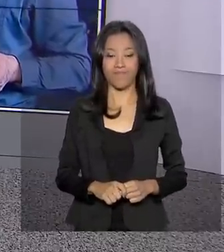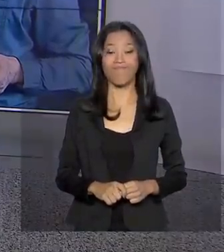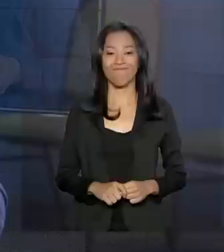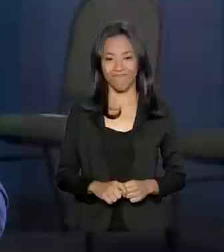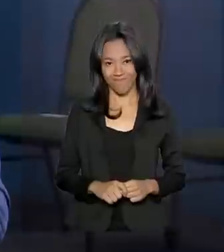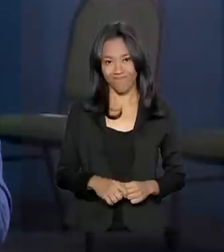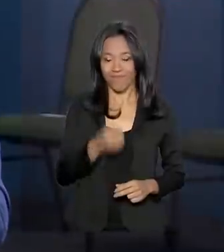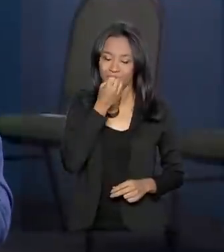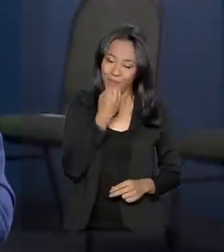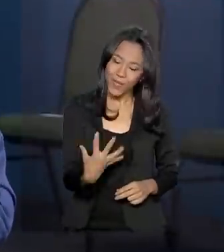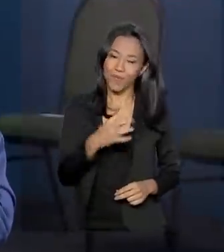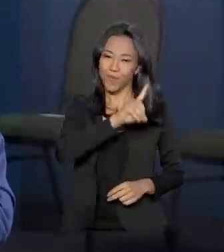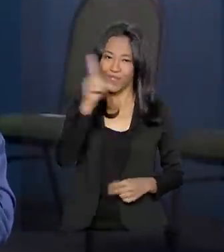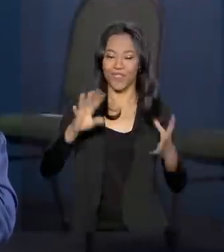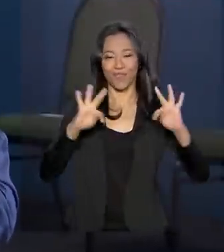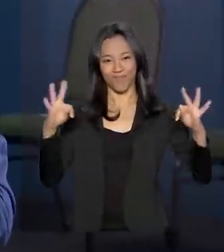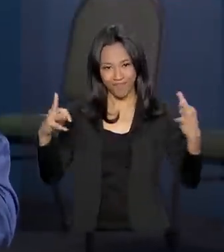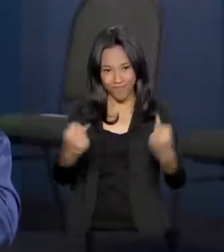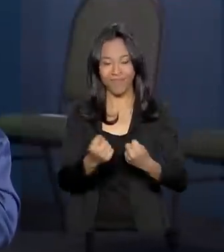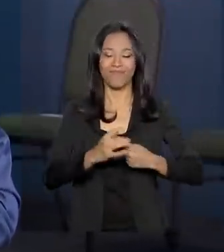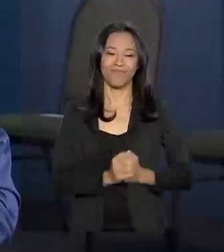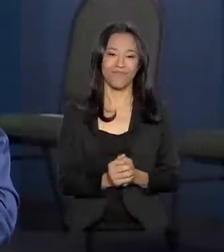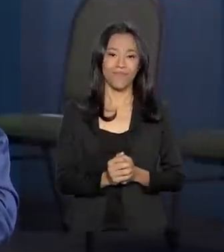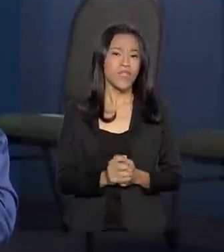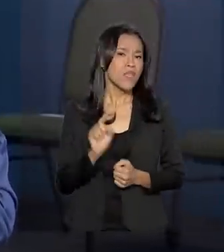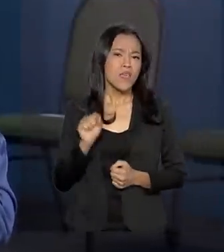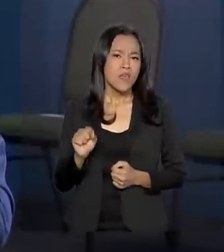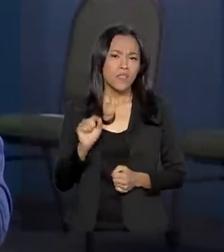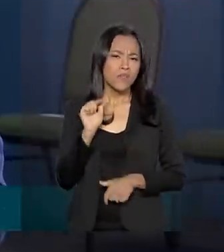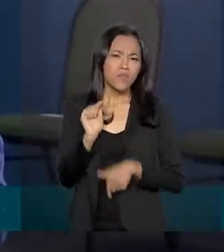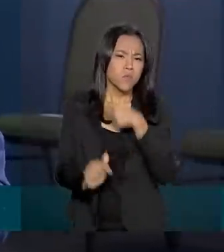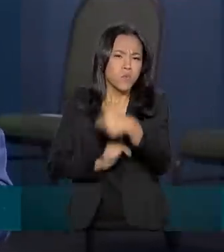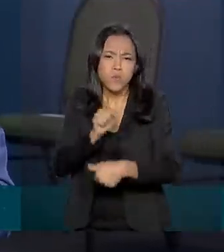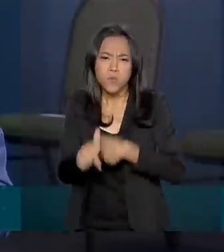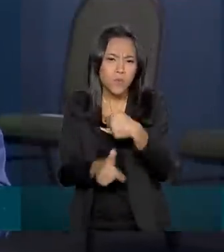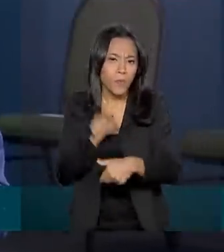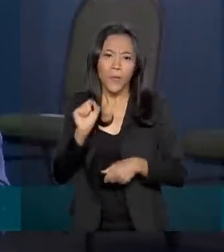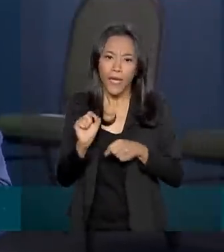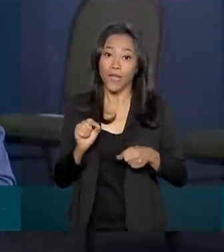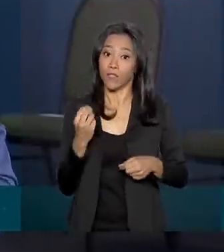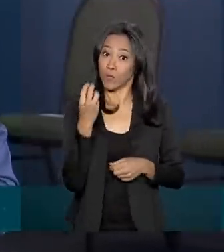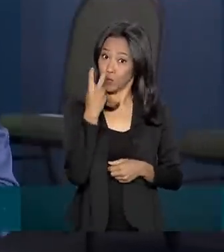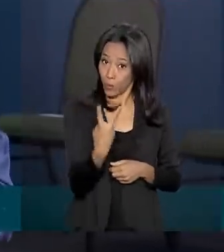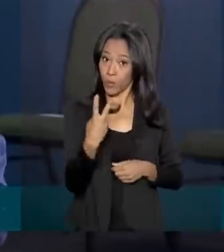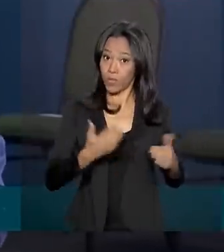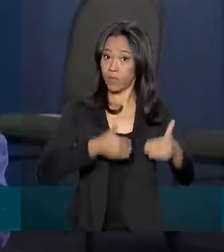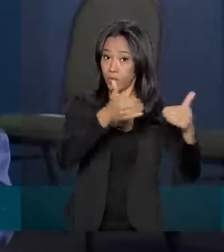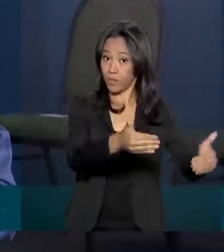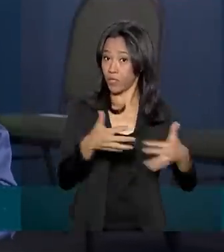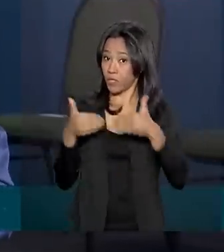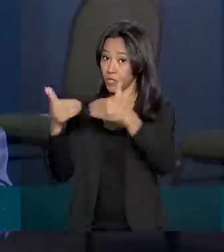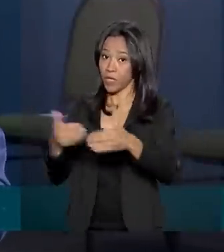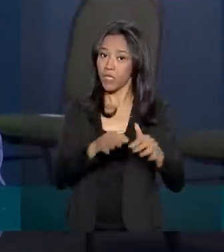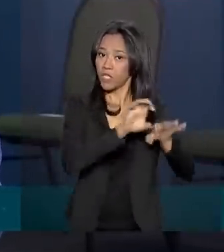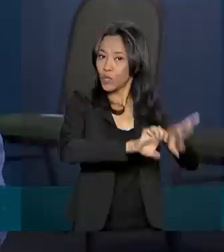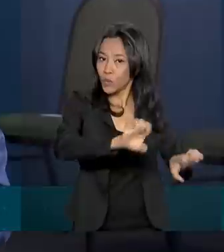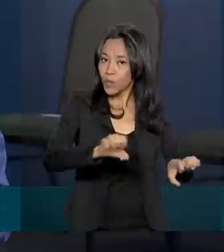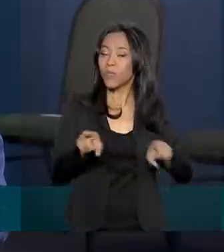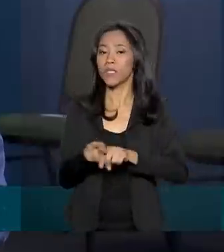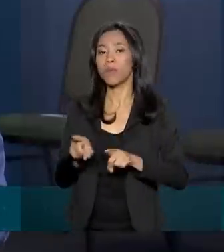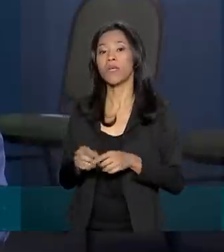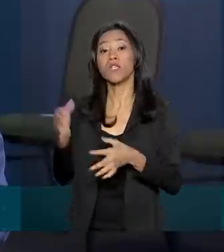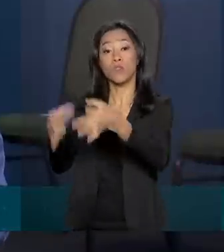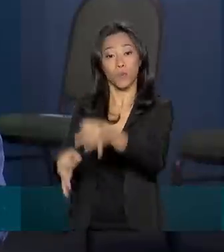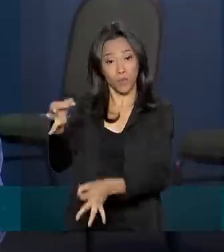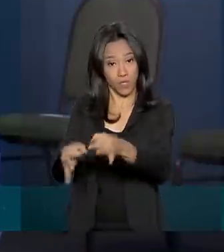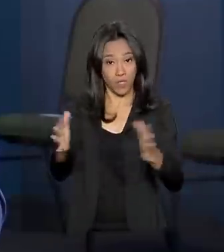Bom dia Carla, bom dia a todos. Essa iniciativa, Carla, envolve dois ministérios, o da Justiça e o da Infraestrutura, por meio da